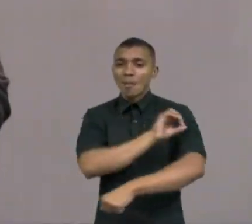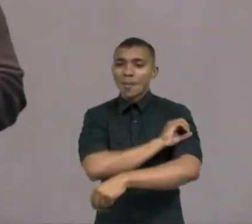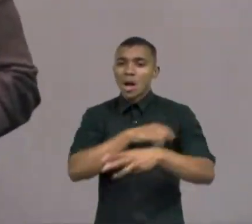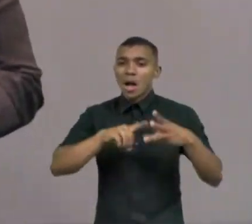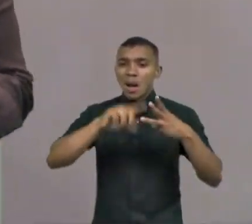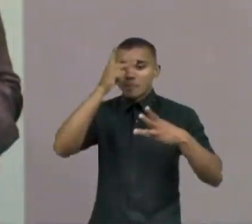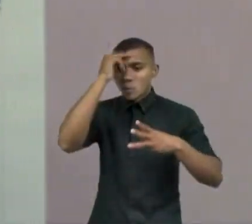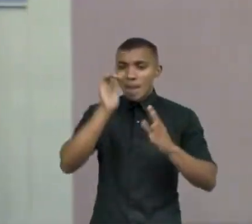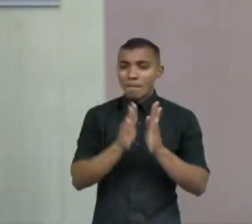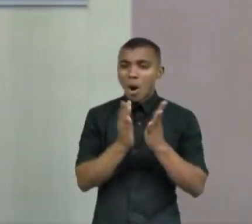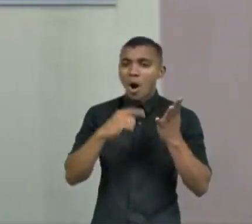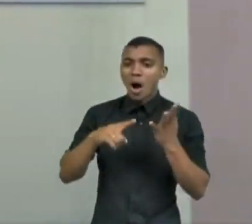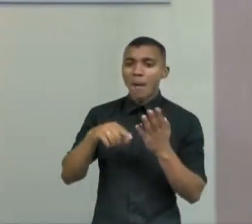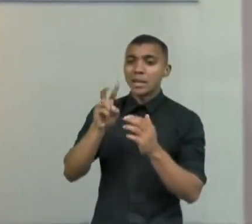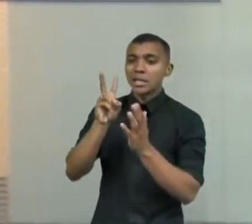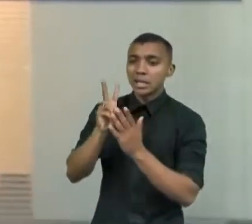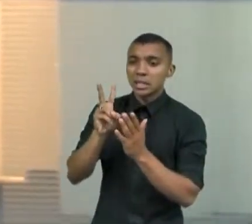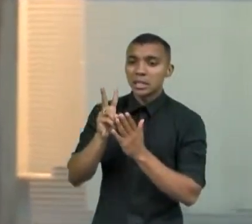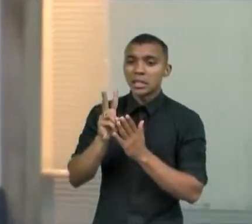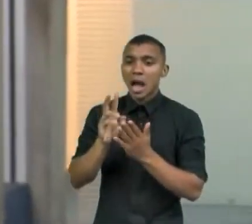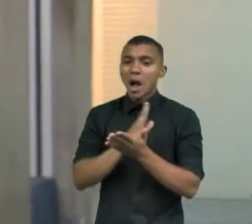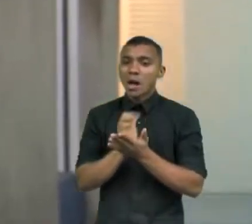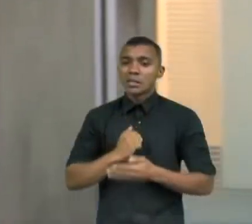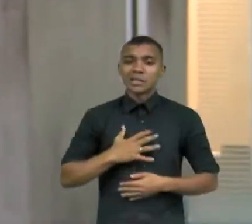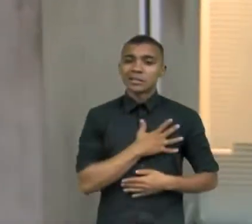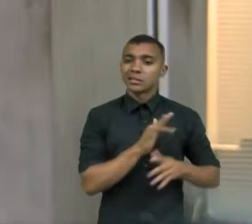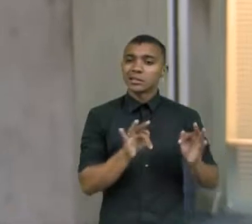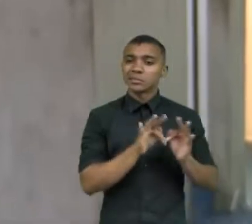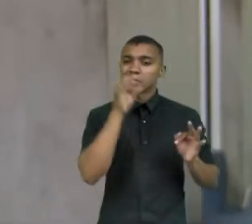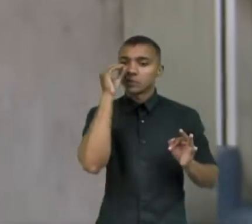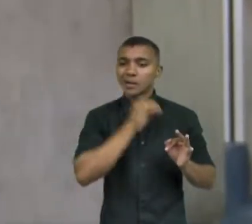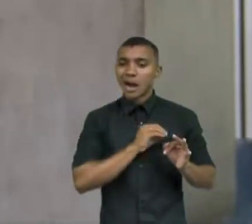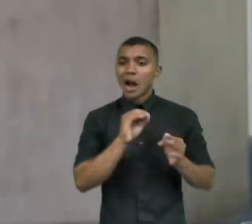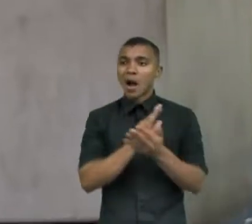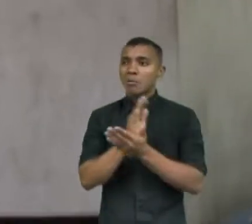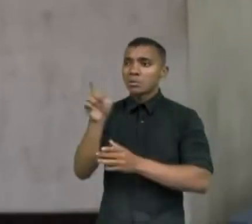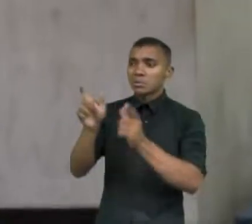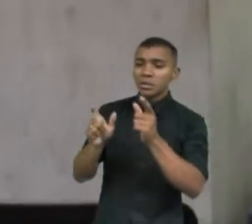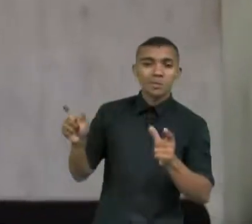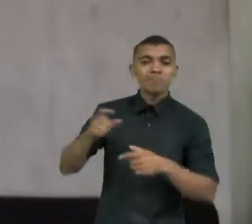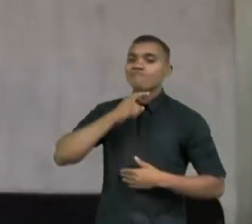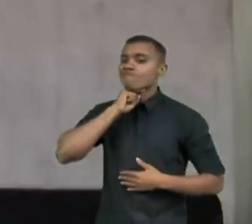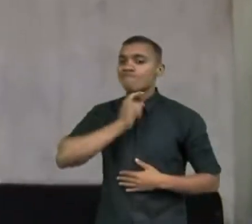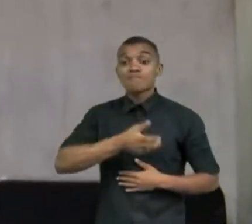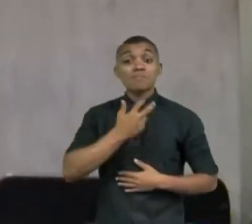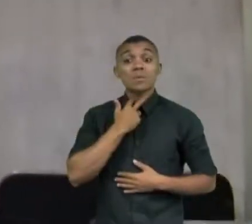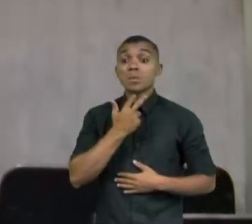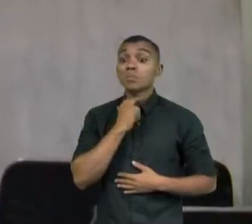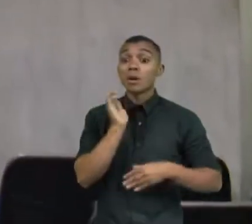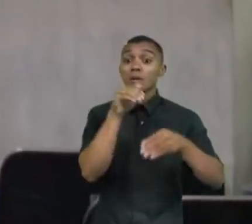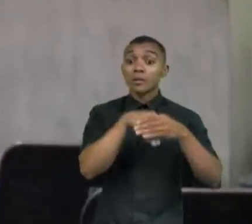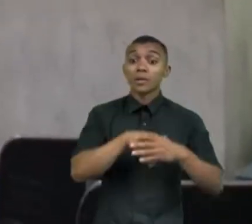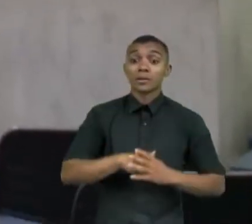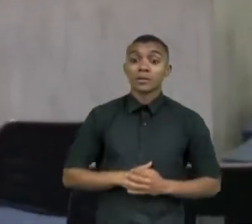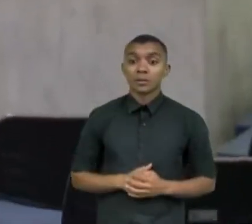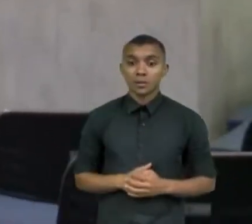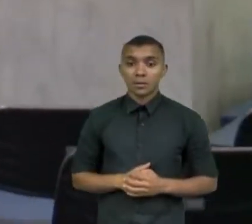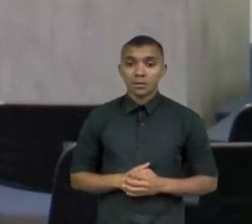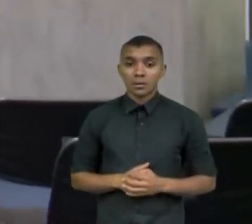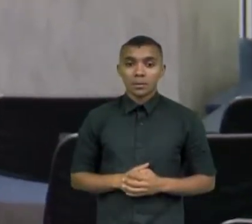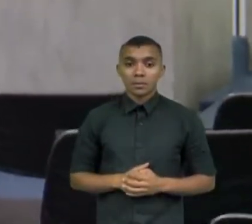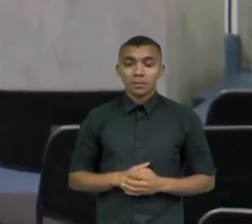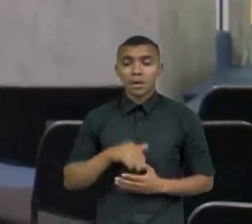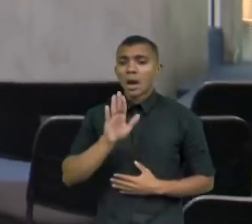indígenas, soldados rasos e integrantes do clero estavam impedidos de votar. Mas não era mais exigida uma